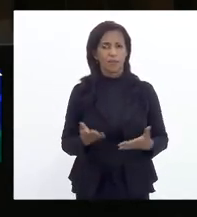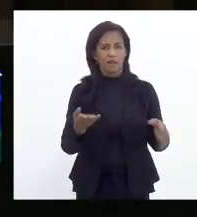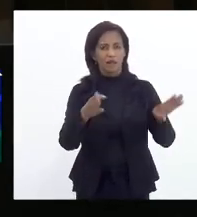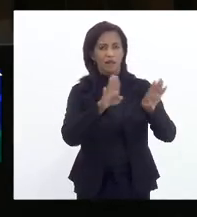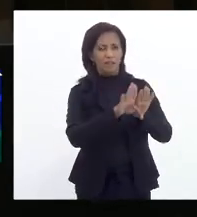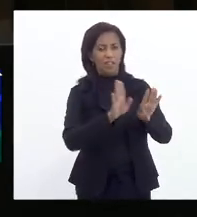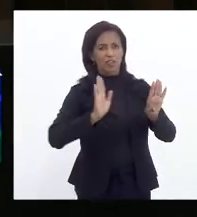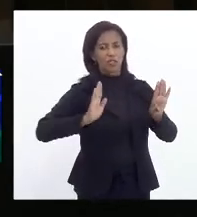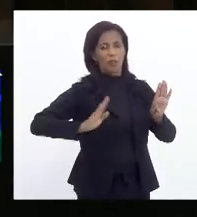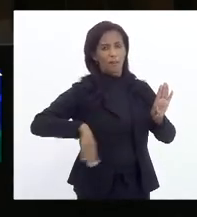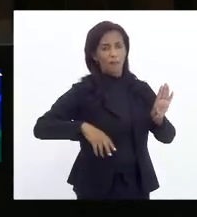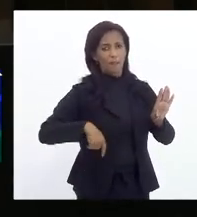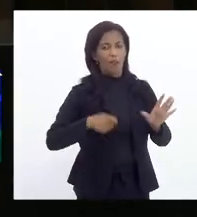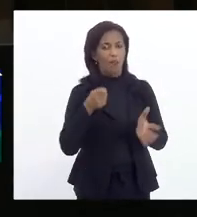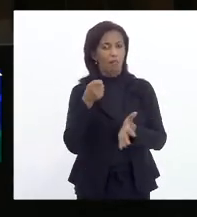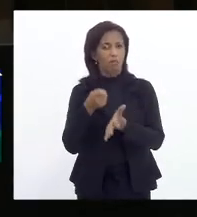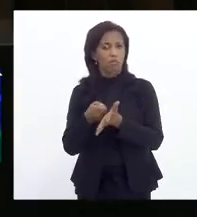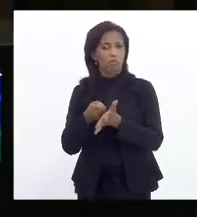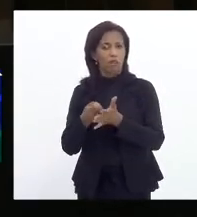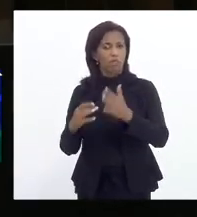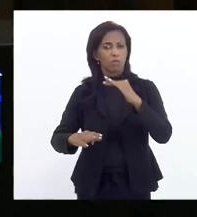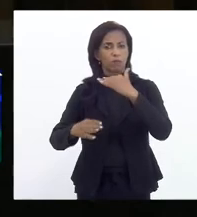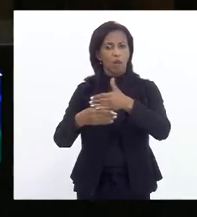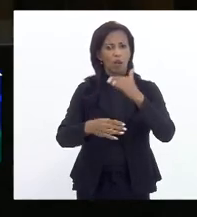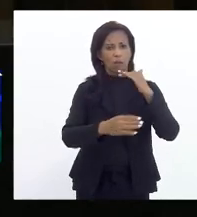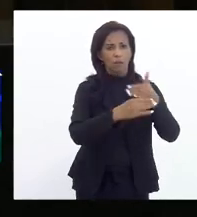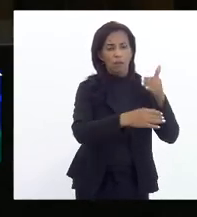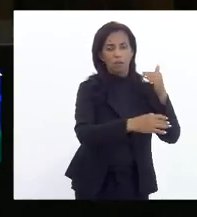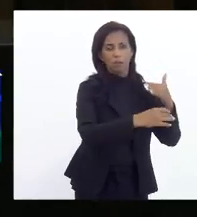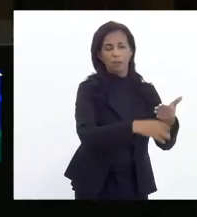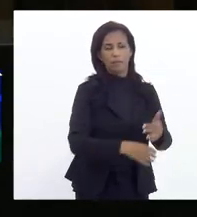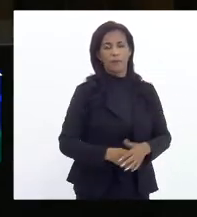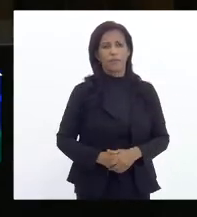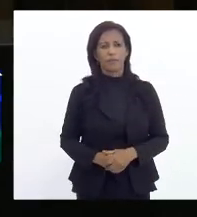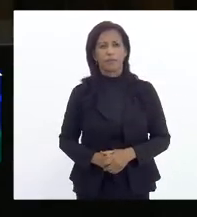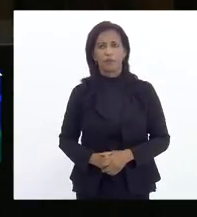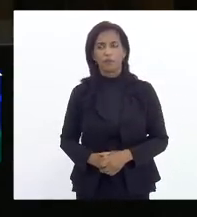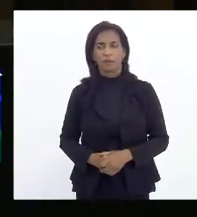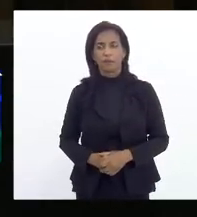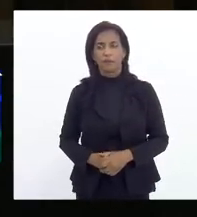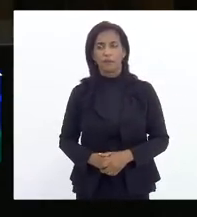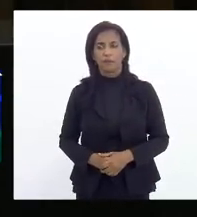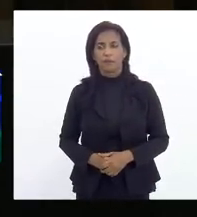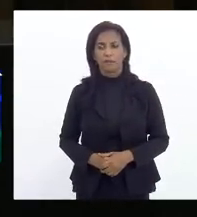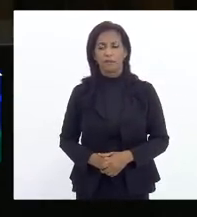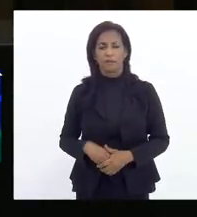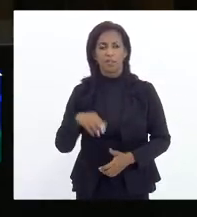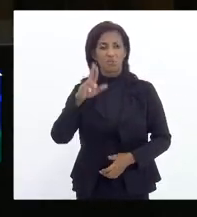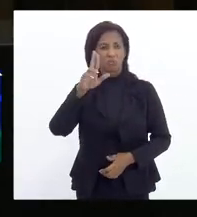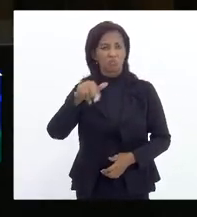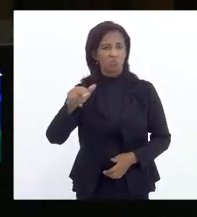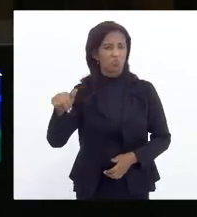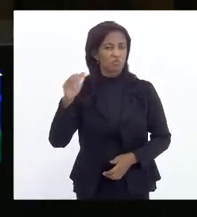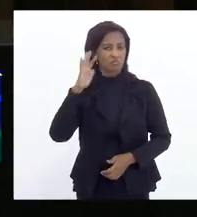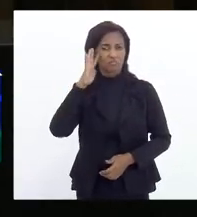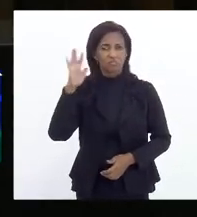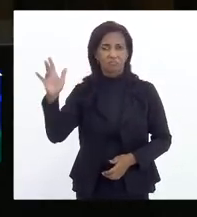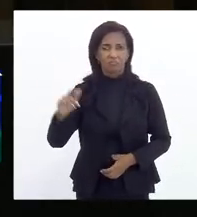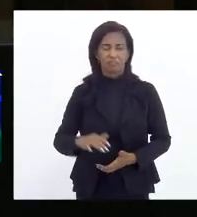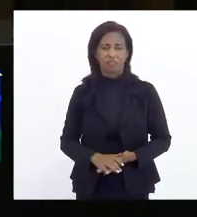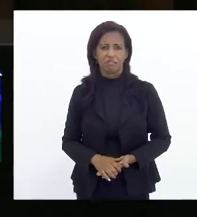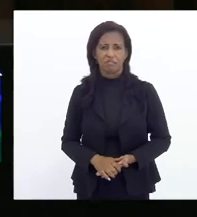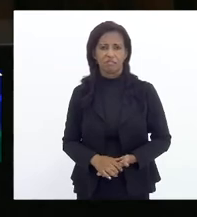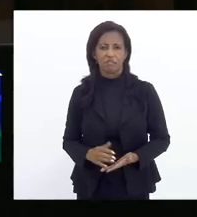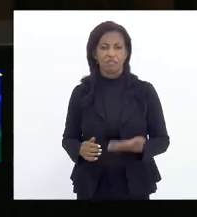praias, estabelecem lockdown, diz o desembargador, nunca imaginei que